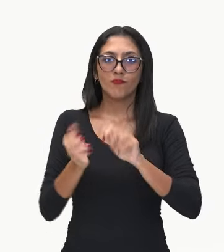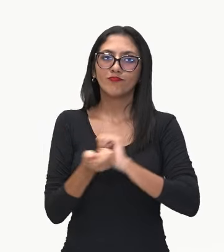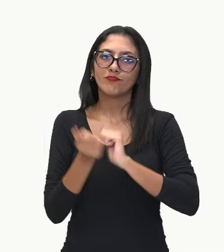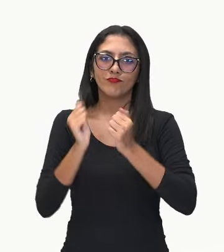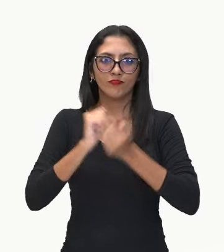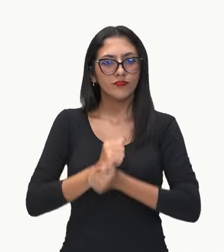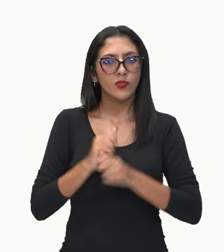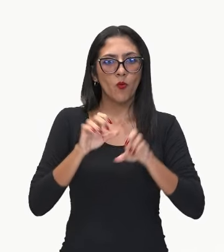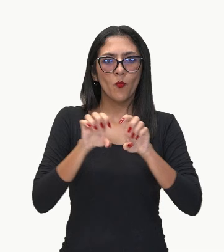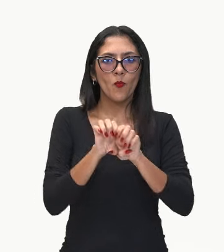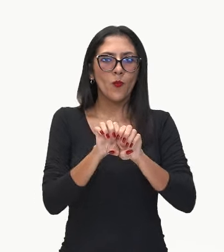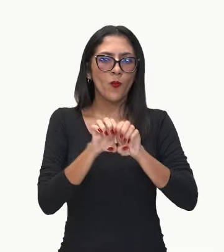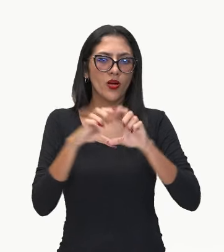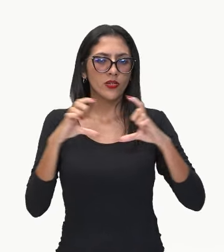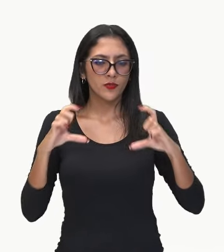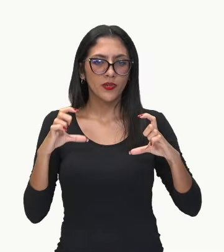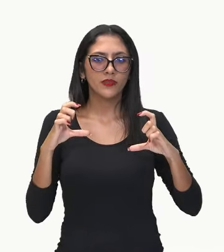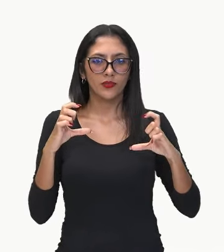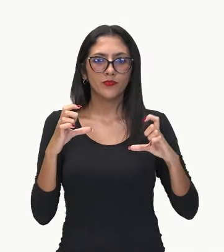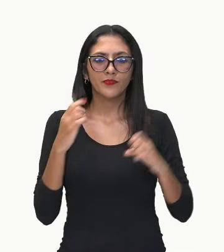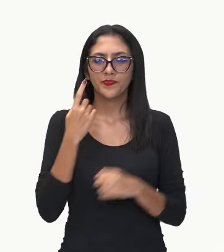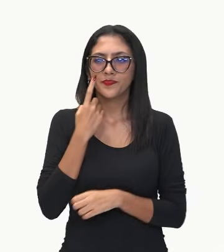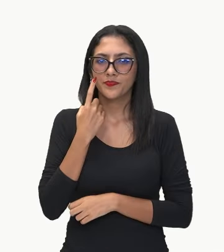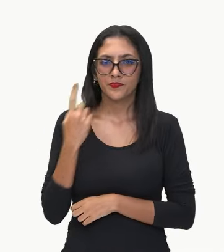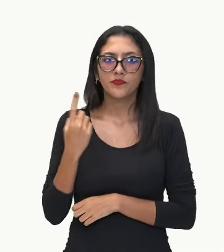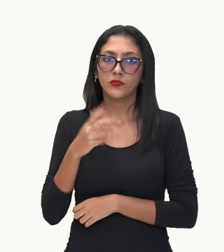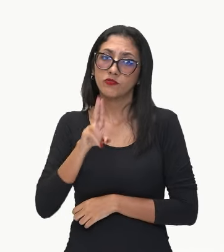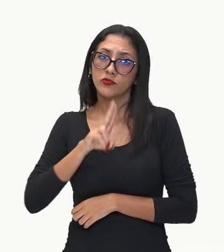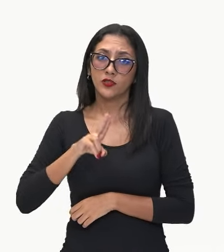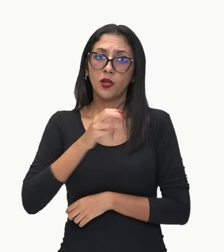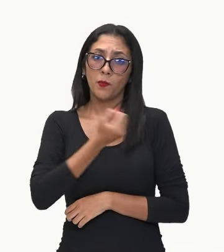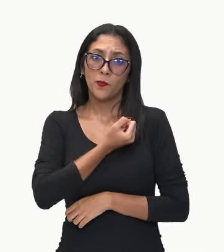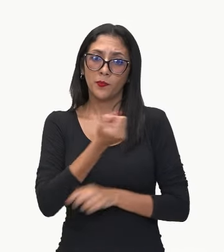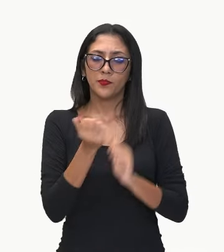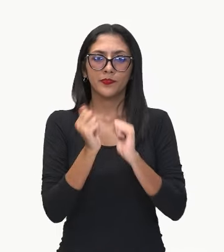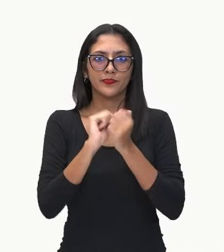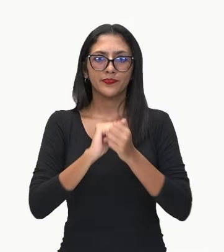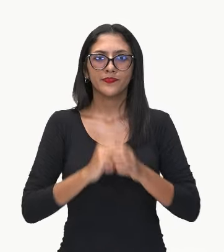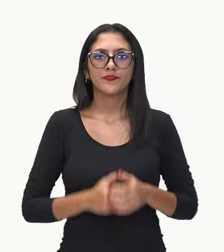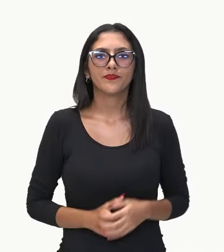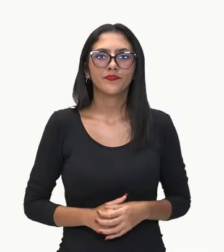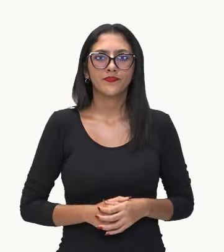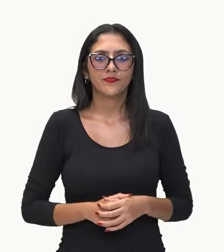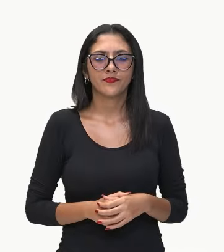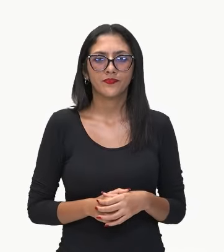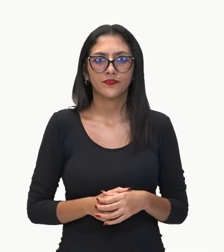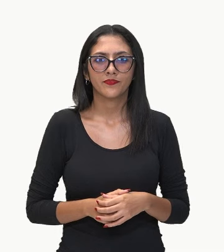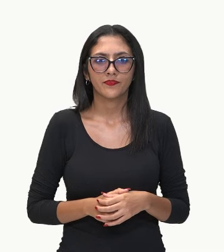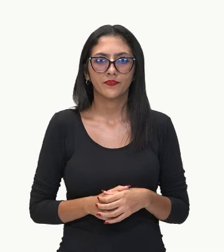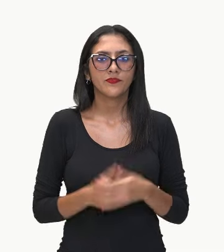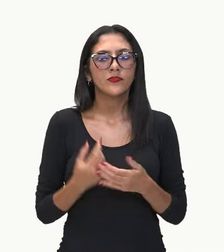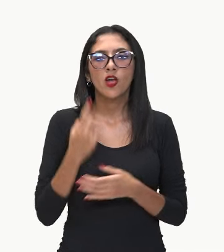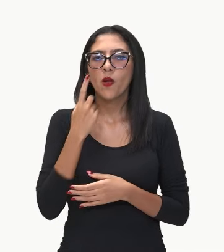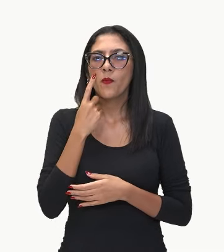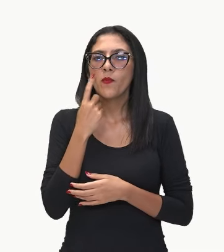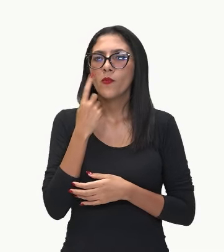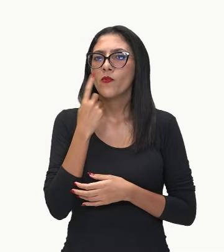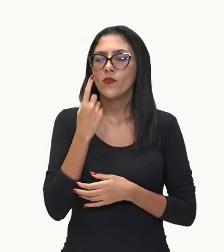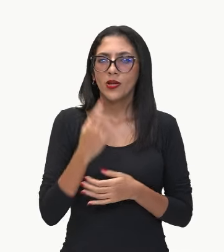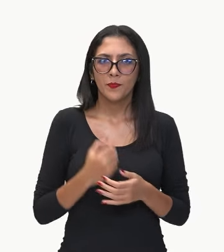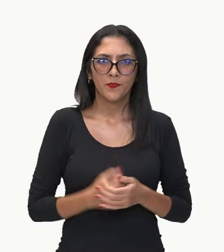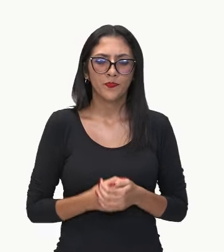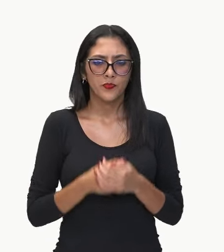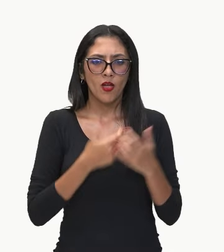uma expressão numérica, usando números. Nós começamos ali falando sobre filme de ação,